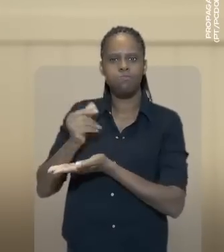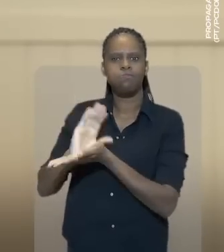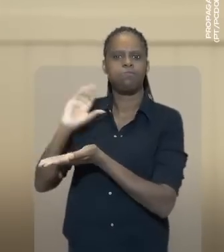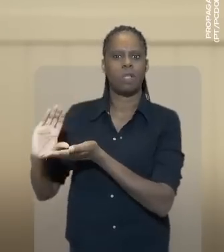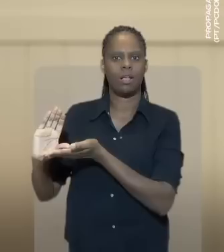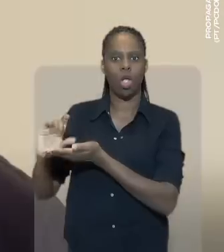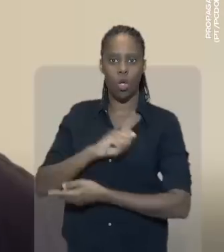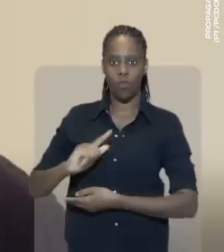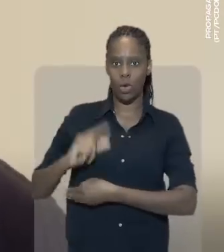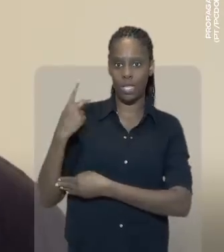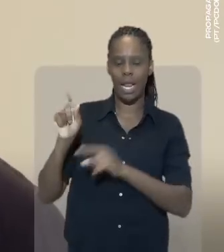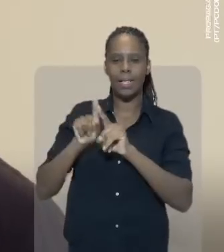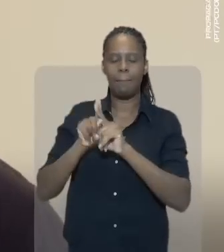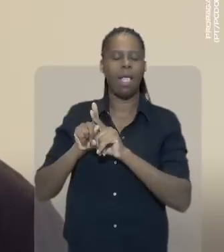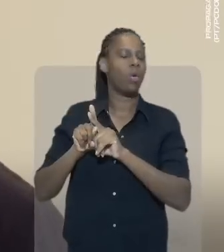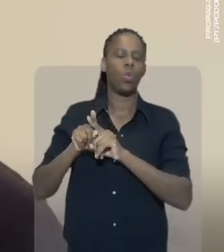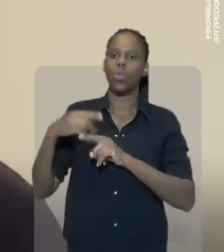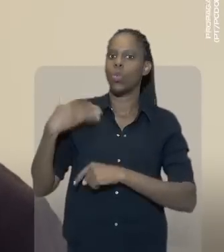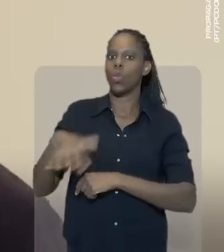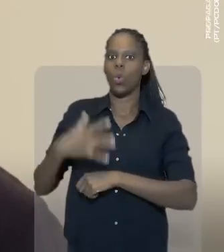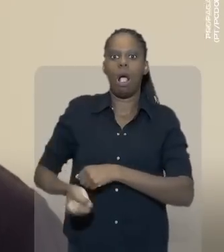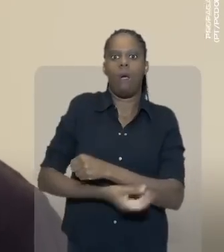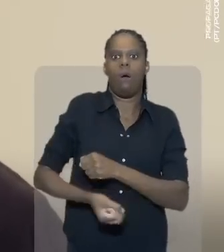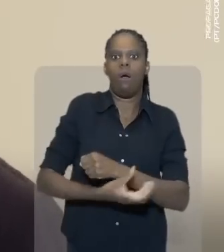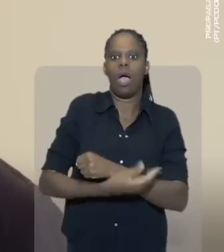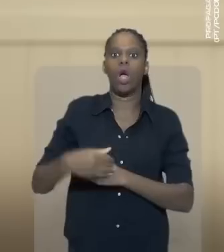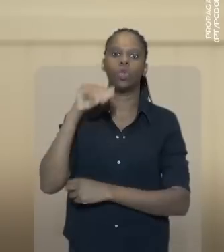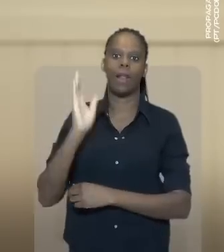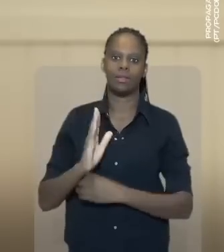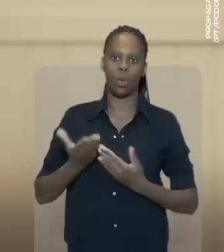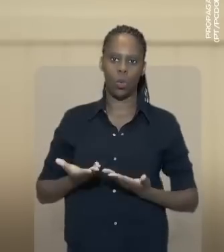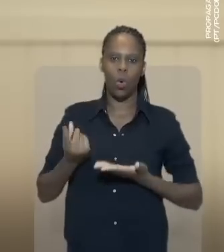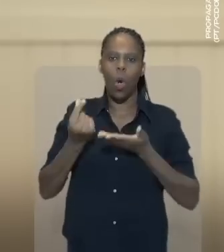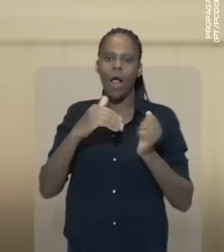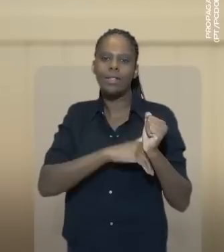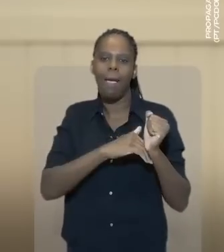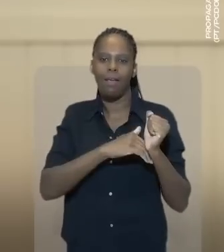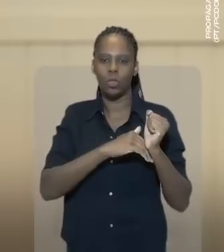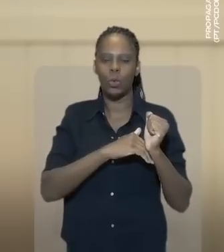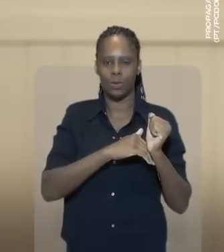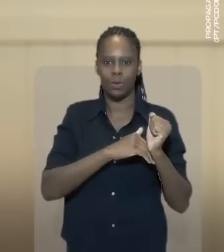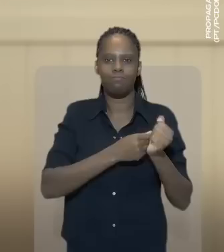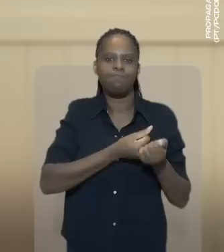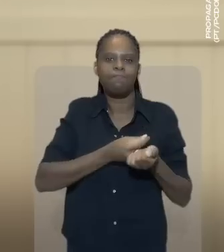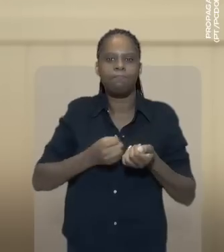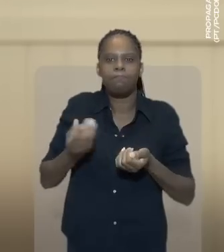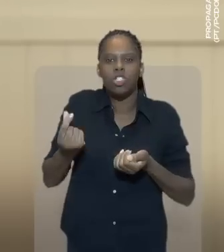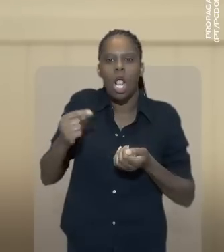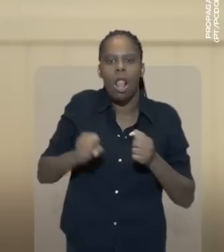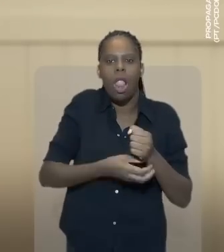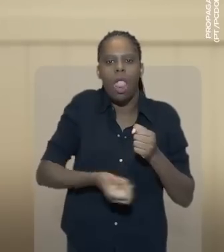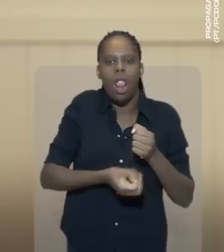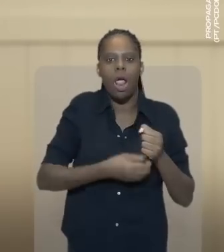E é do governo dele o maior esquema de corrupção da história do país. O orçamento secreto, conhecido como o Bolsolão,